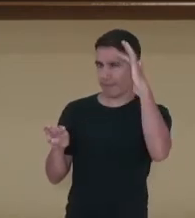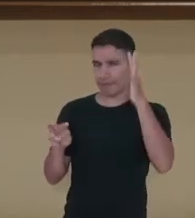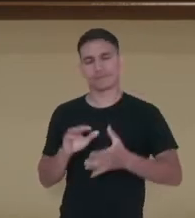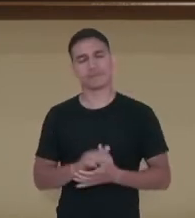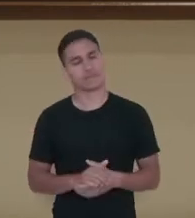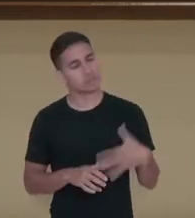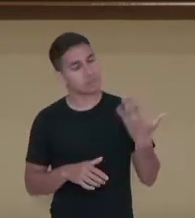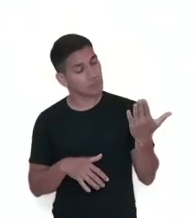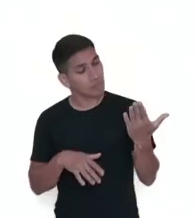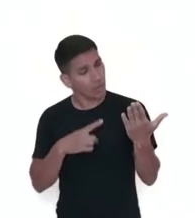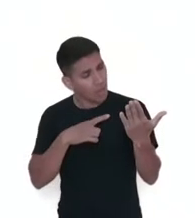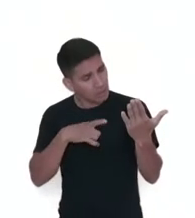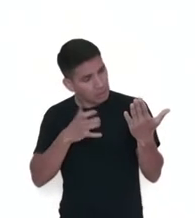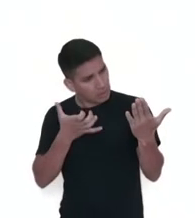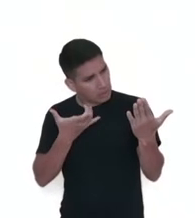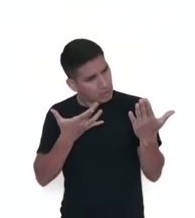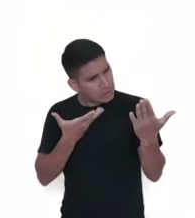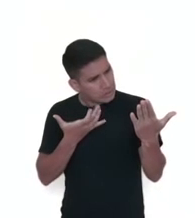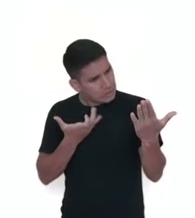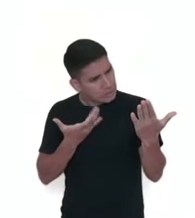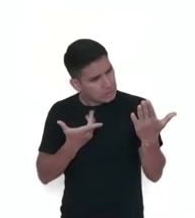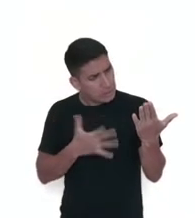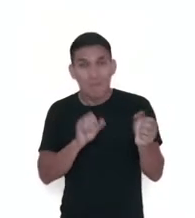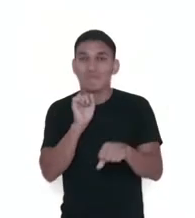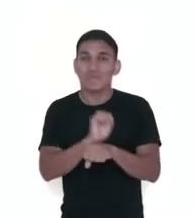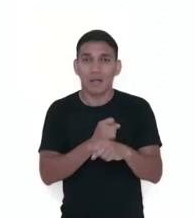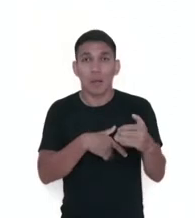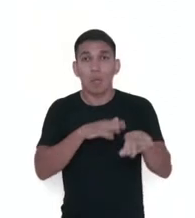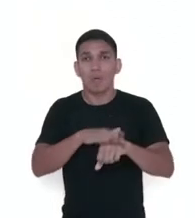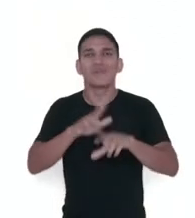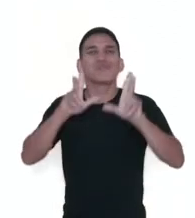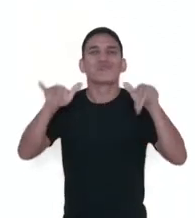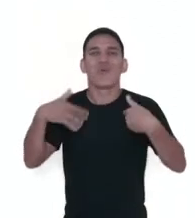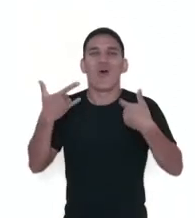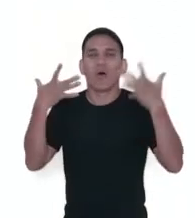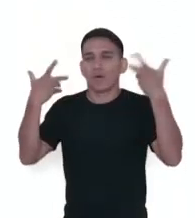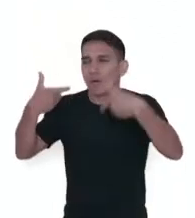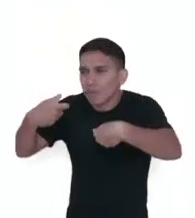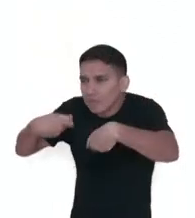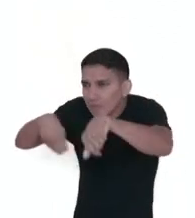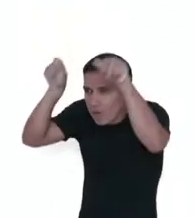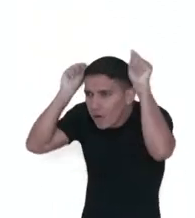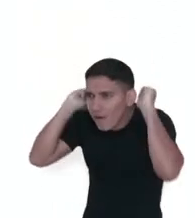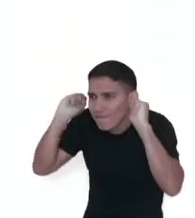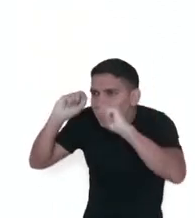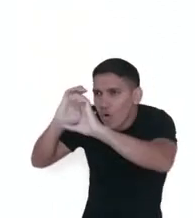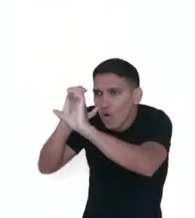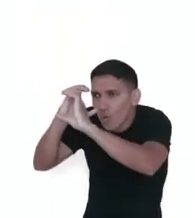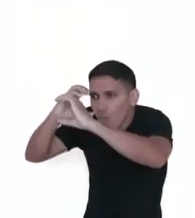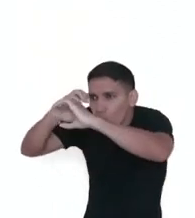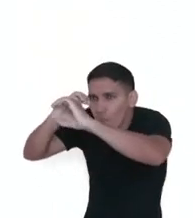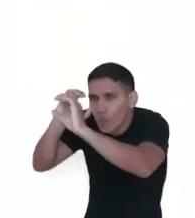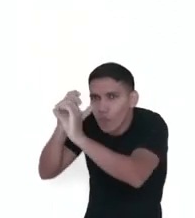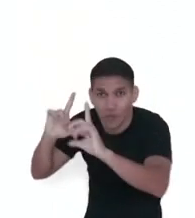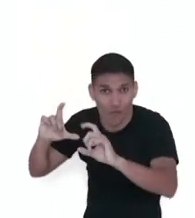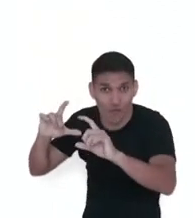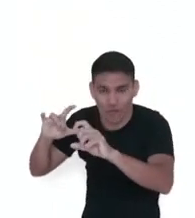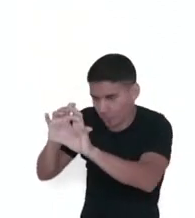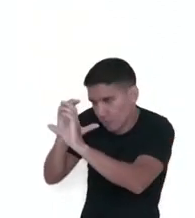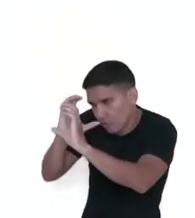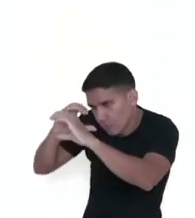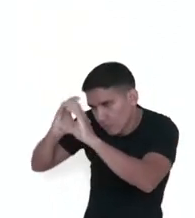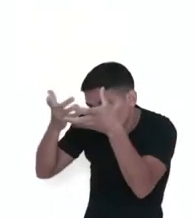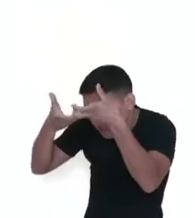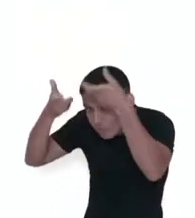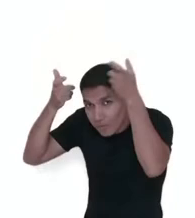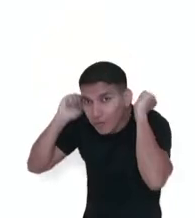O momento de imobilidade e apreensão de quando o fotógrafo se posta atrás da máquina, envolvidos os dois no mesmo